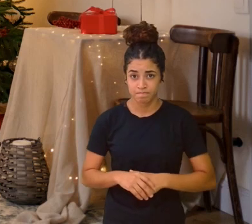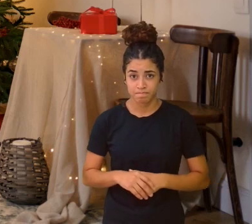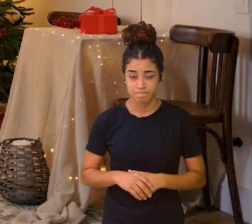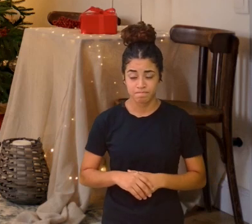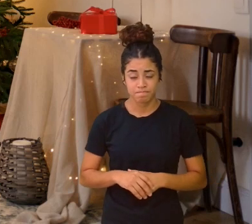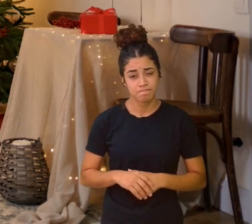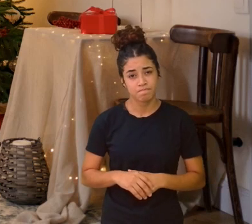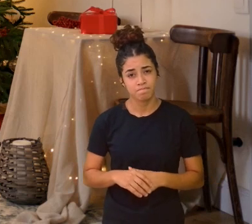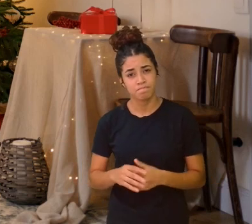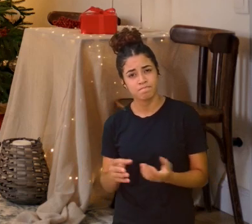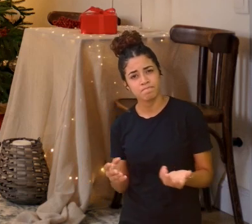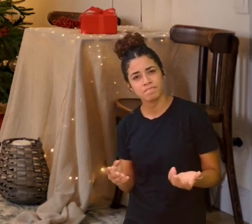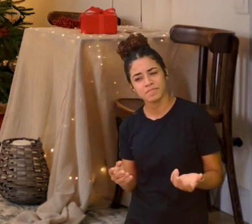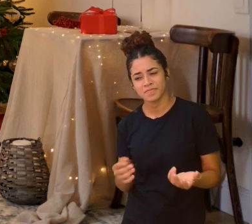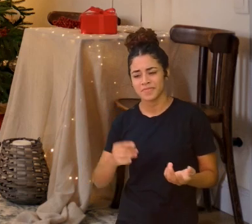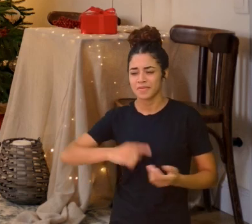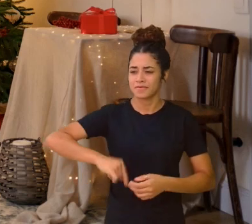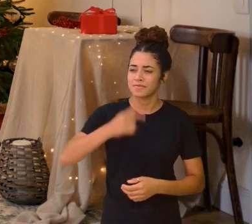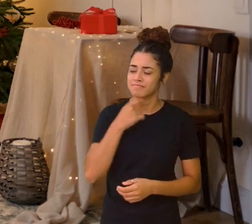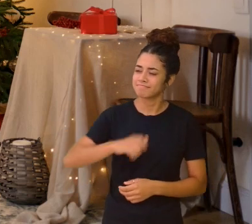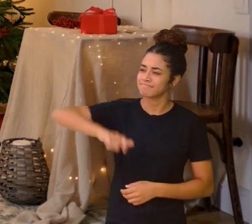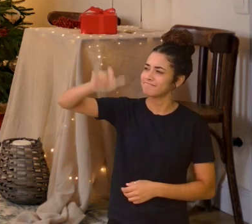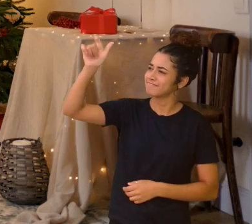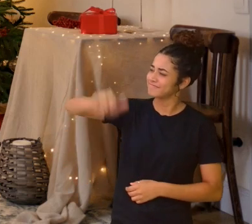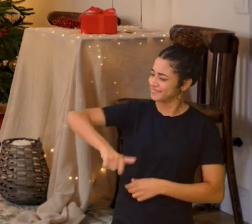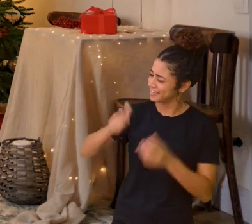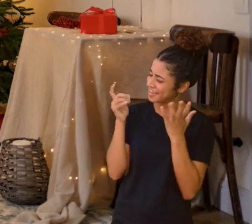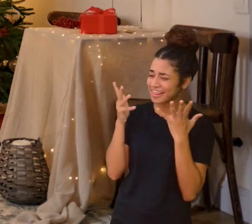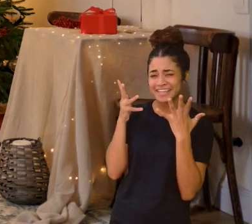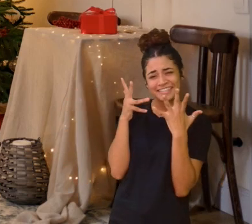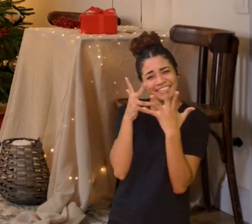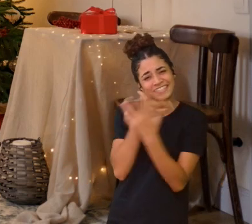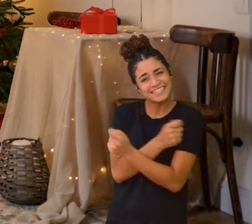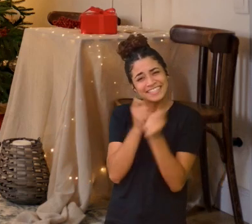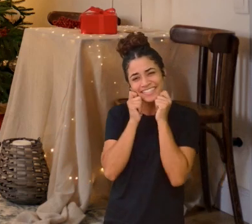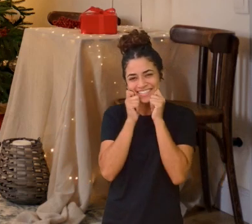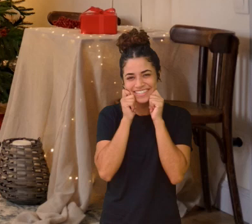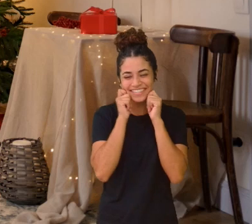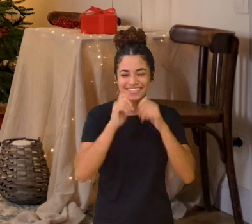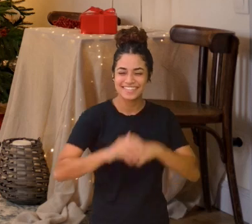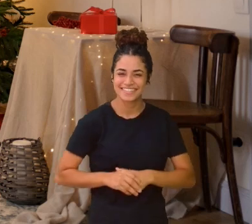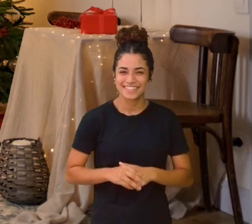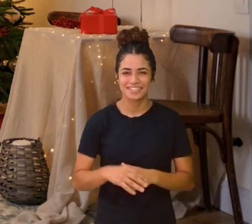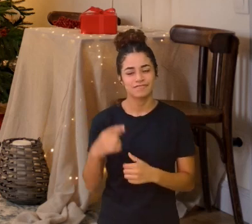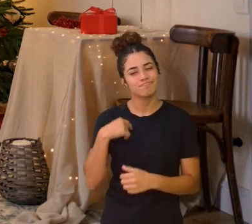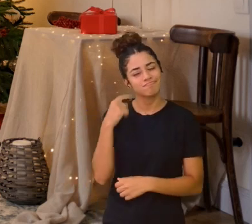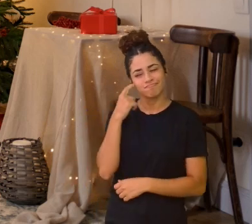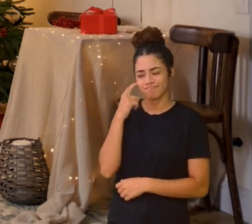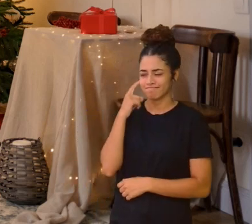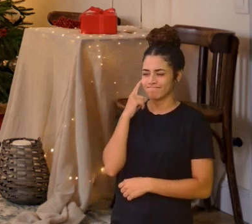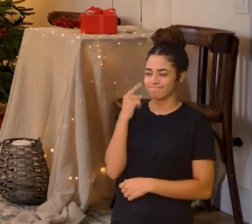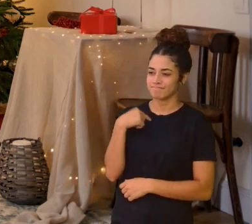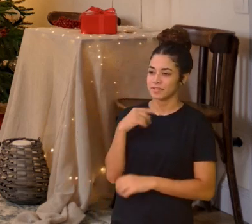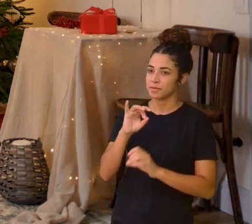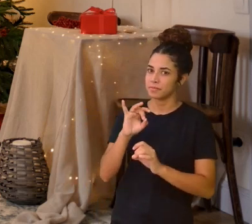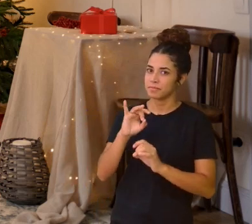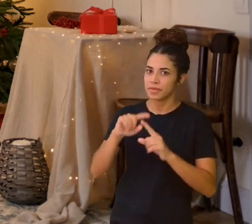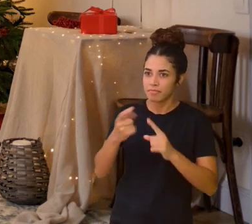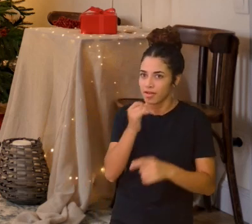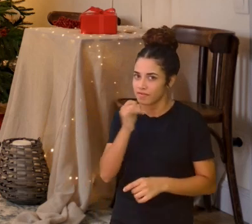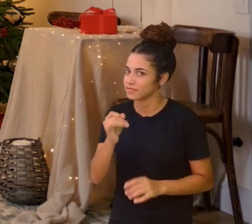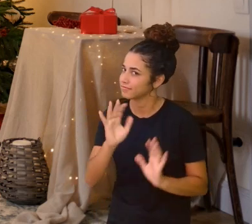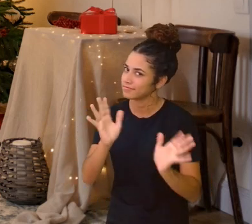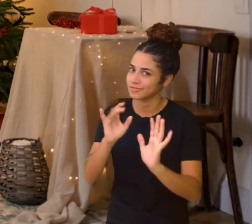Que rapaz tão bonitinho, pensou Clara só com ela